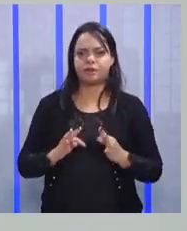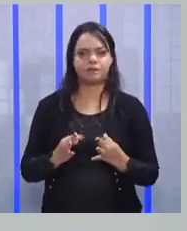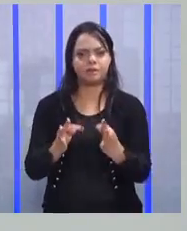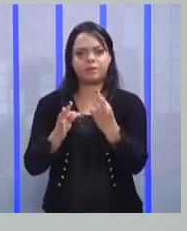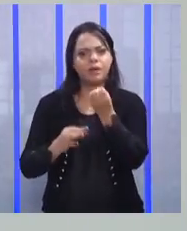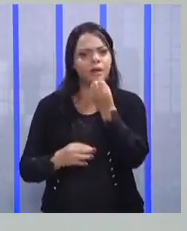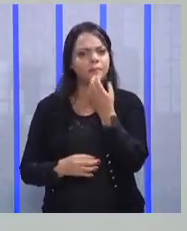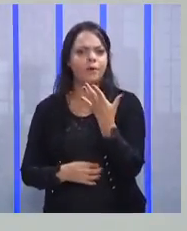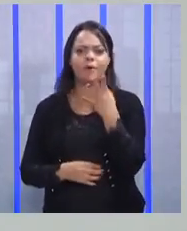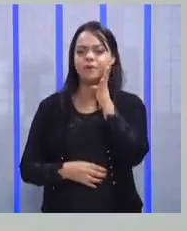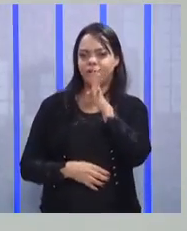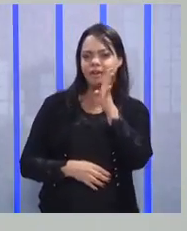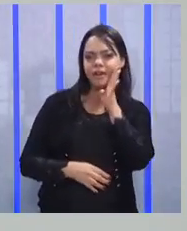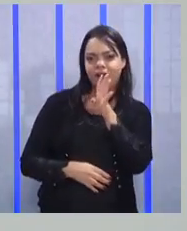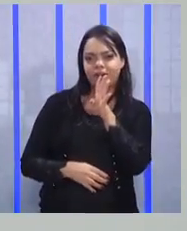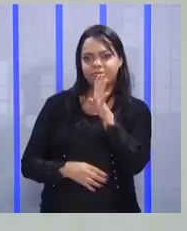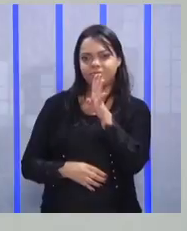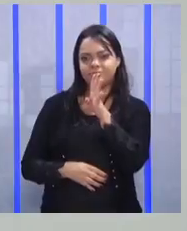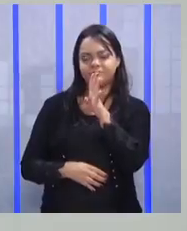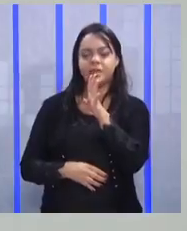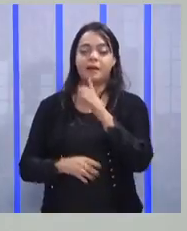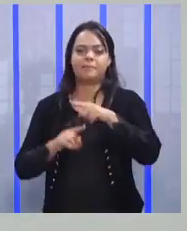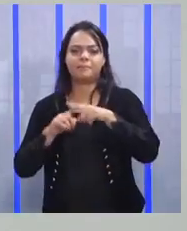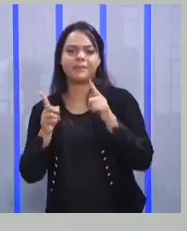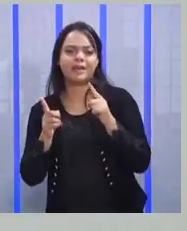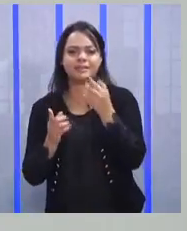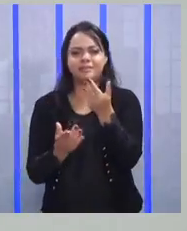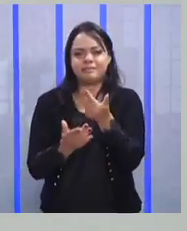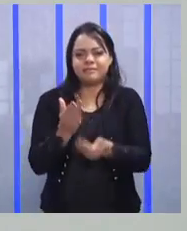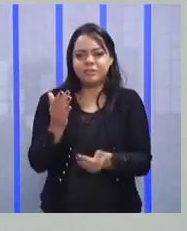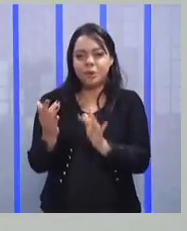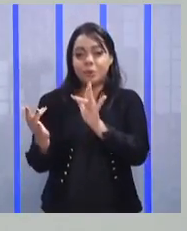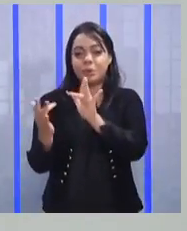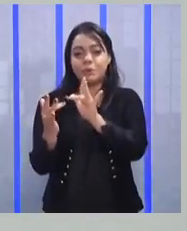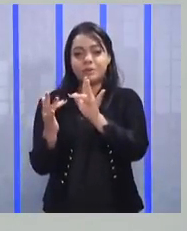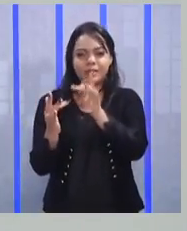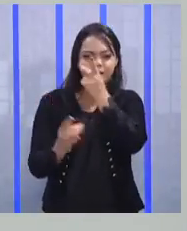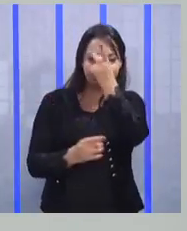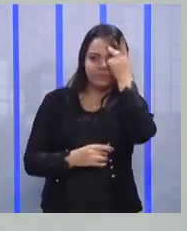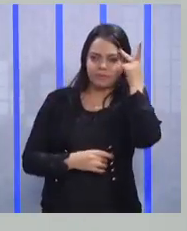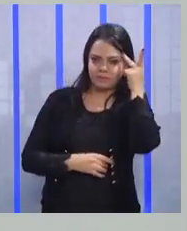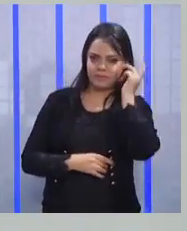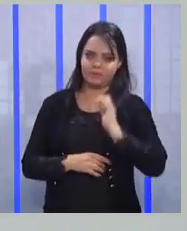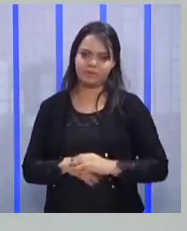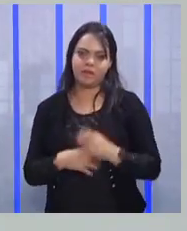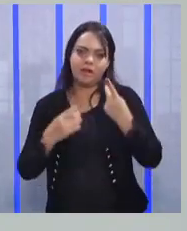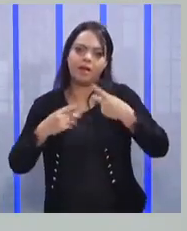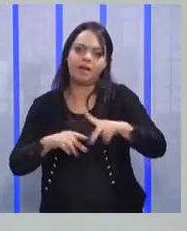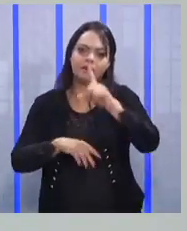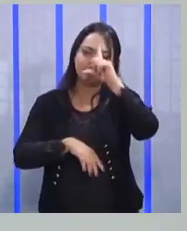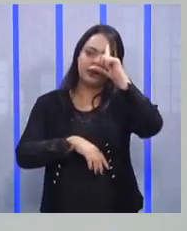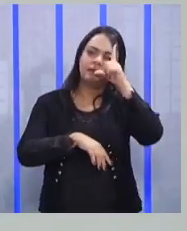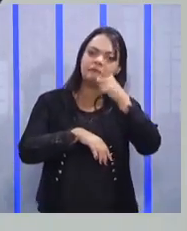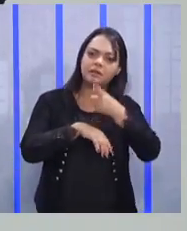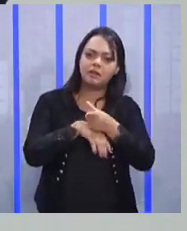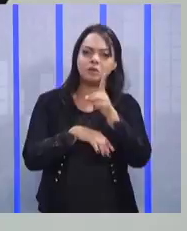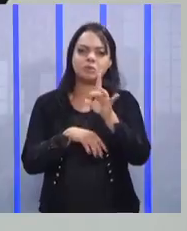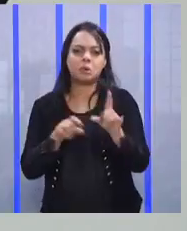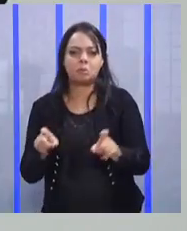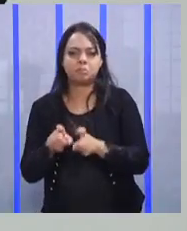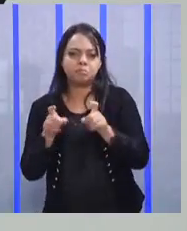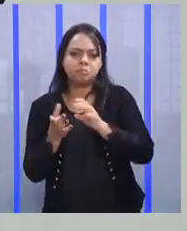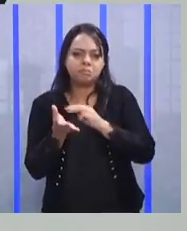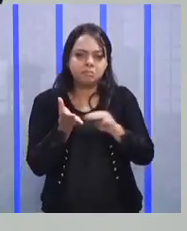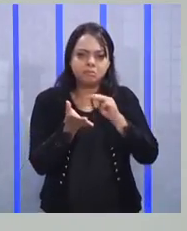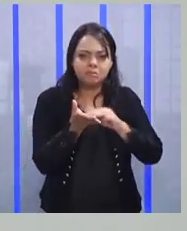é bom, é legal, atinge muita gente, mas perde o contato físico. Então, essa liderança remota corta também